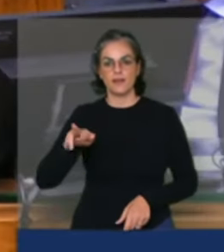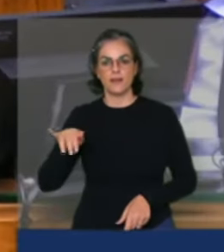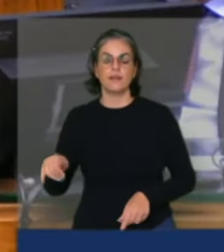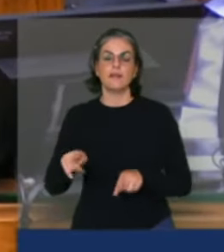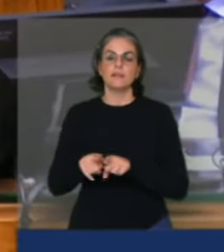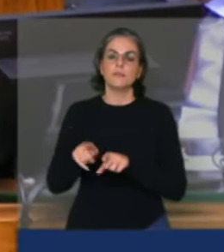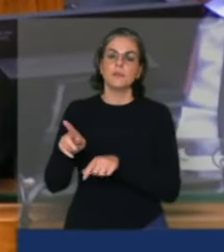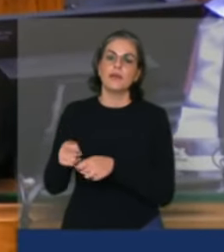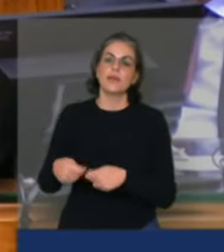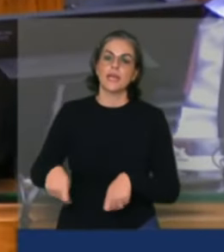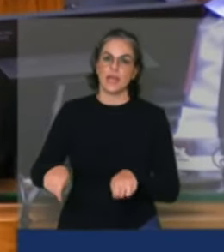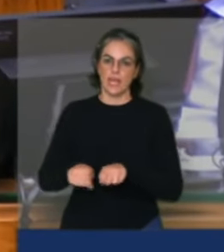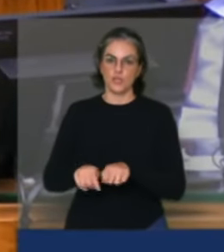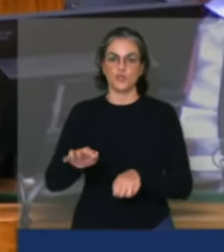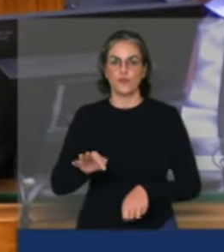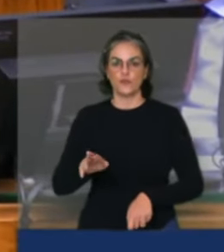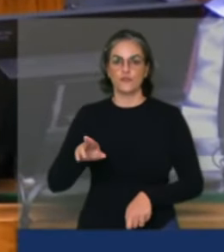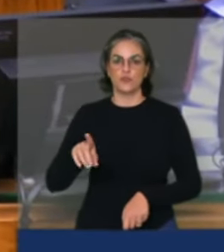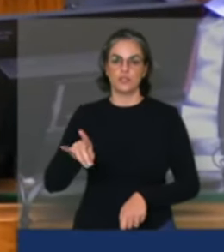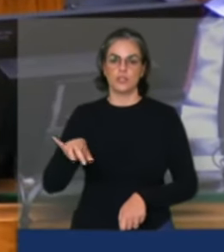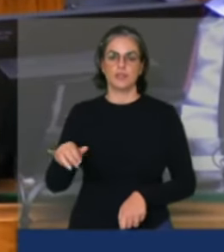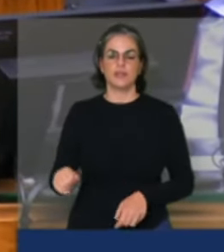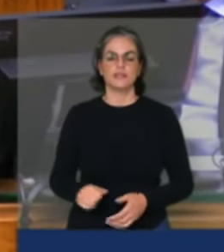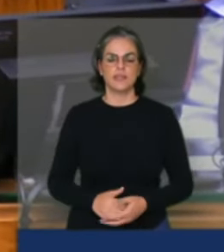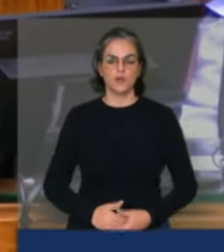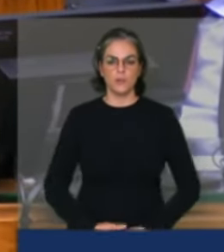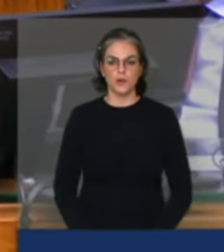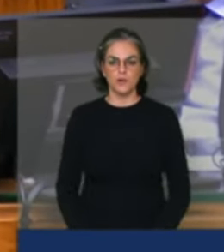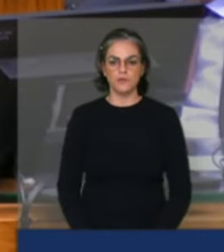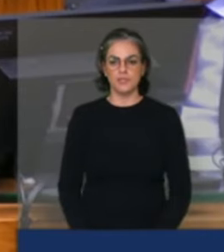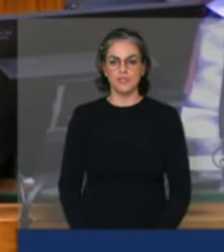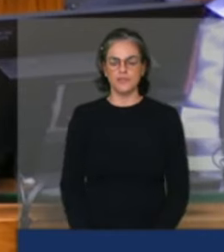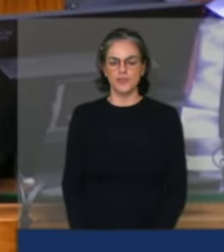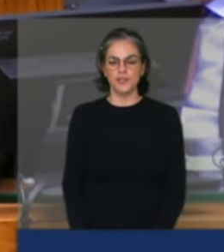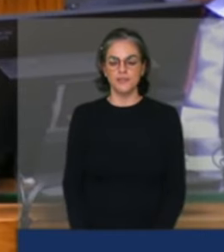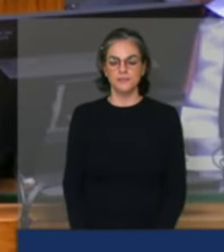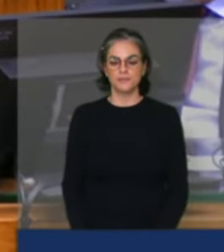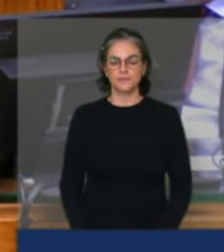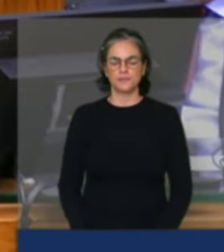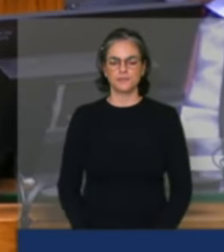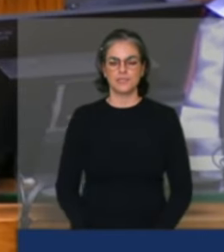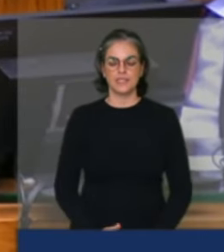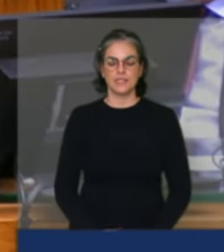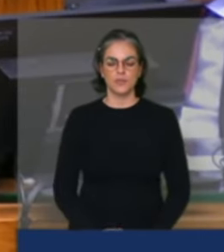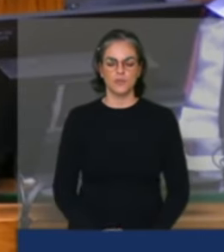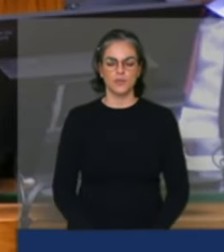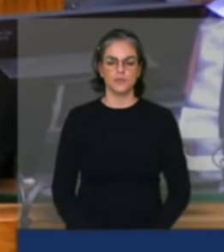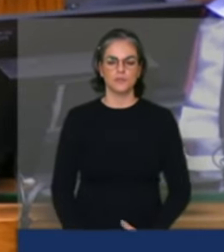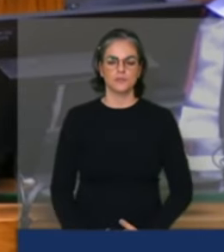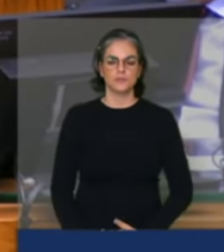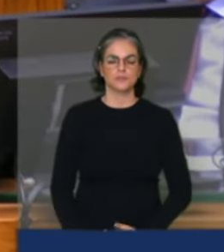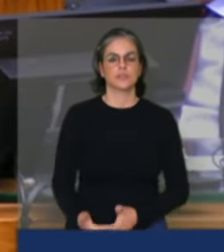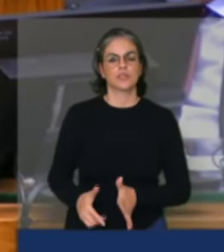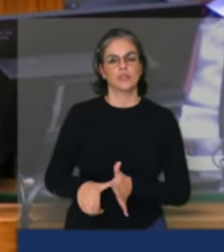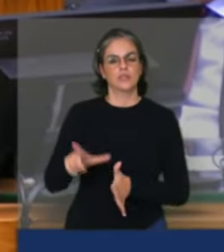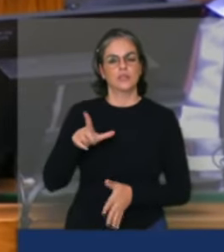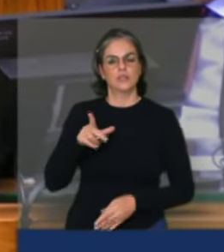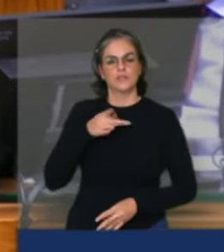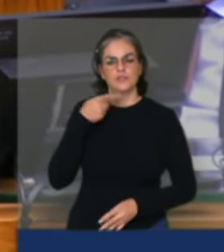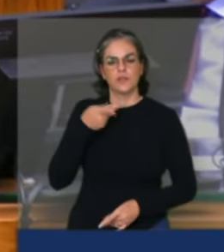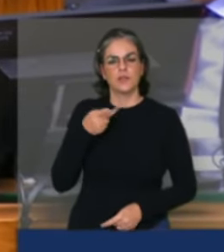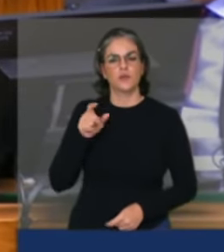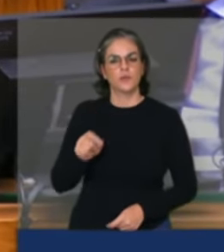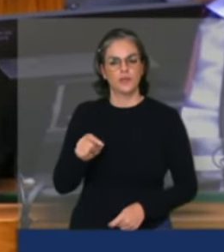eu quero dizer que sem repetir o que foi colocado aqui antes porém que o mapa